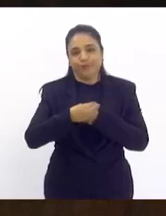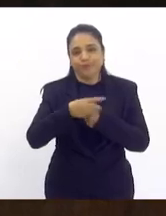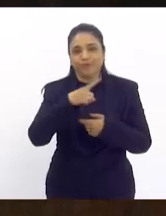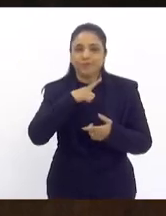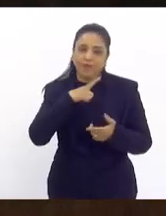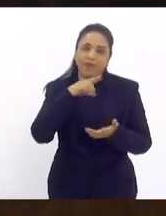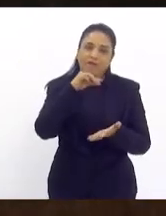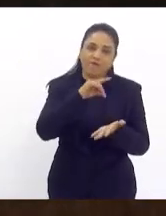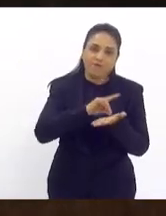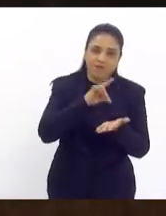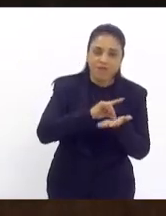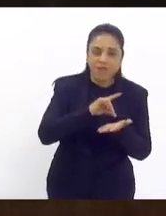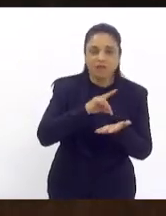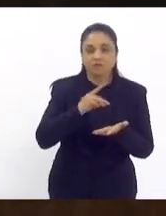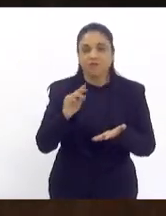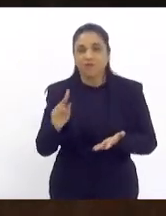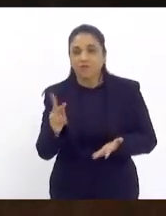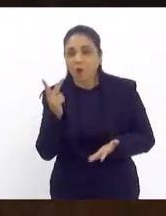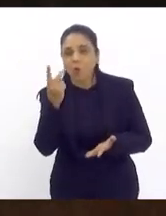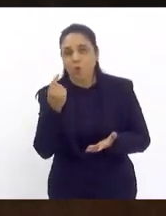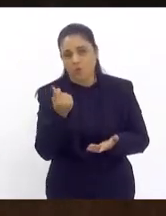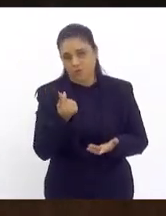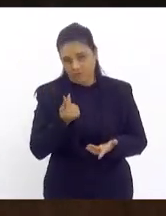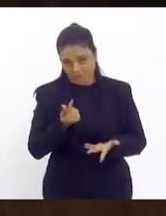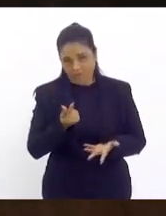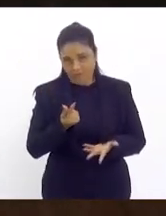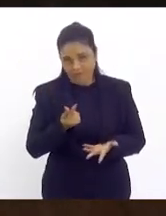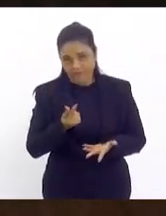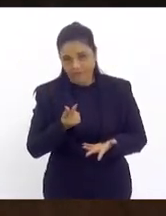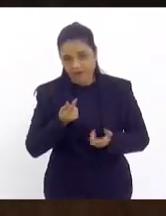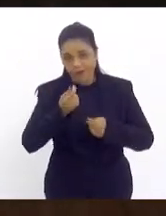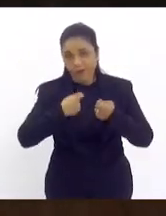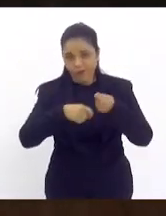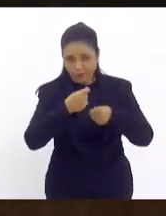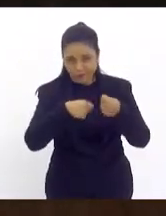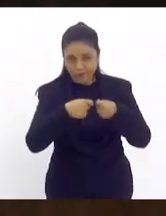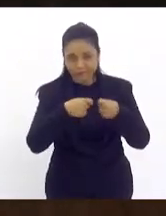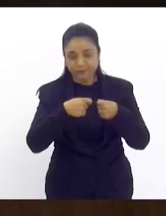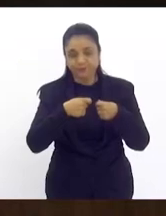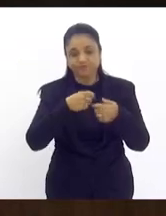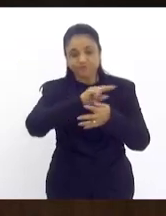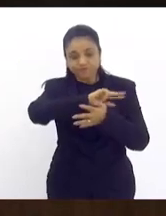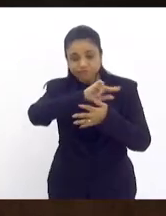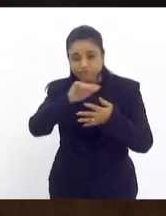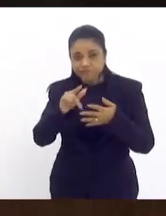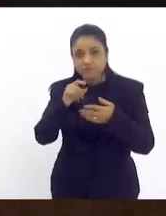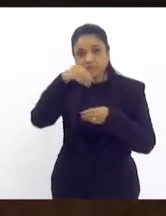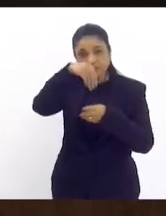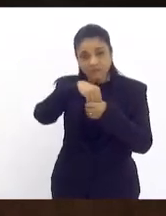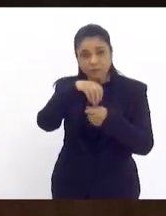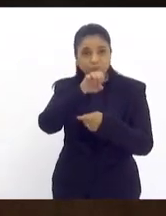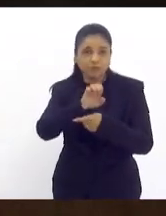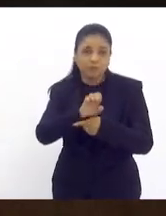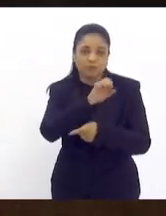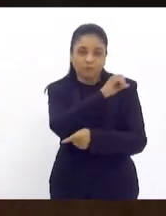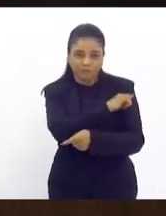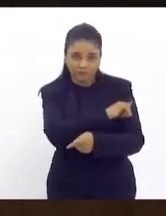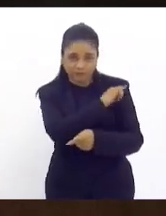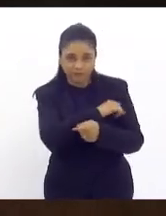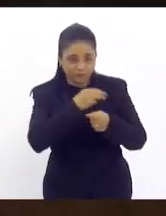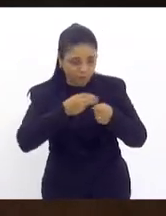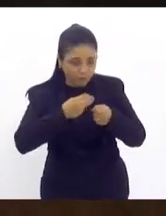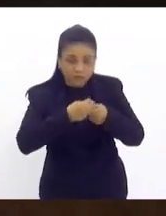município de um estado tão diverso como é o estado do Rio de Janeiro mas eu queria aproveitar o ensejo da